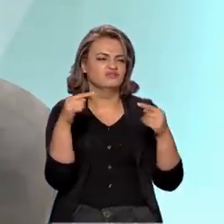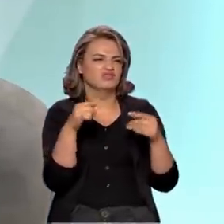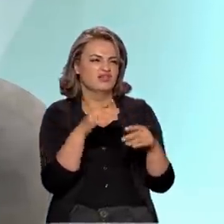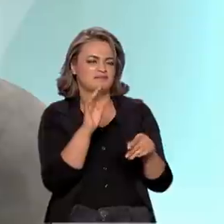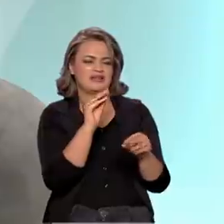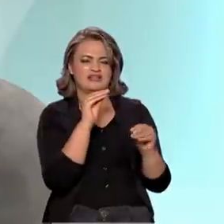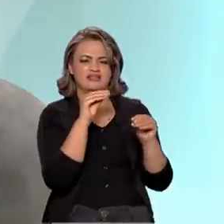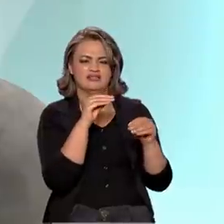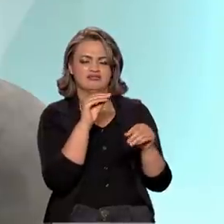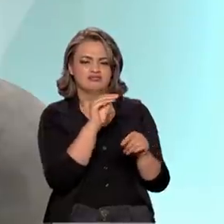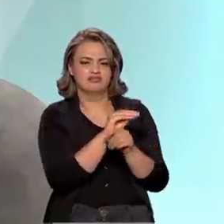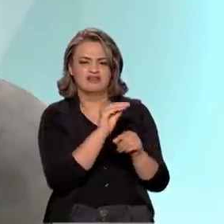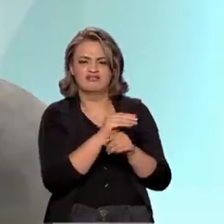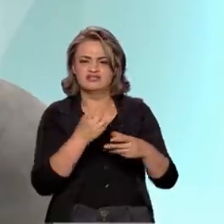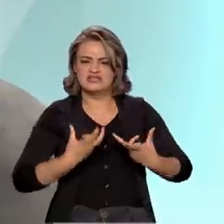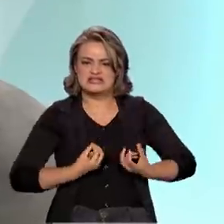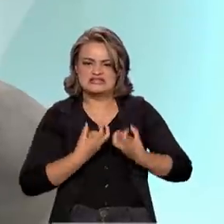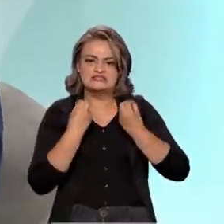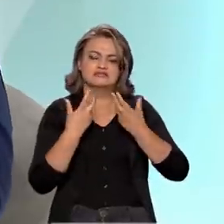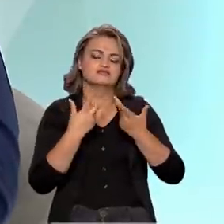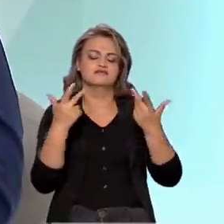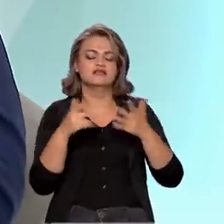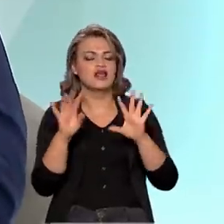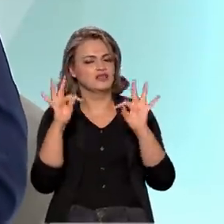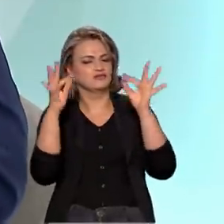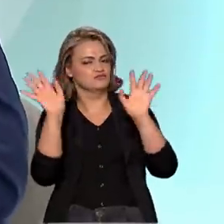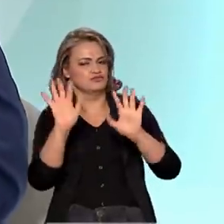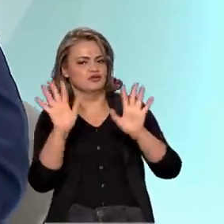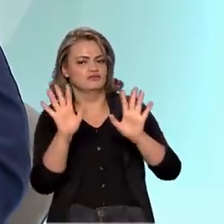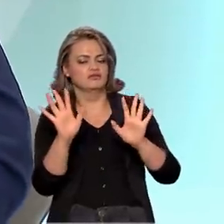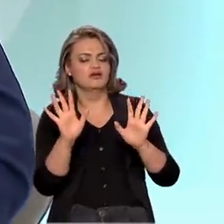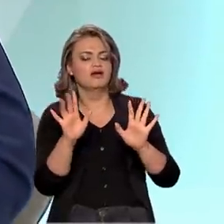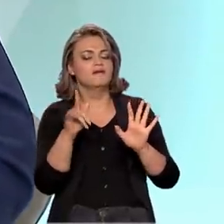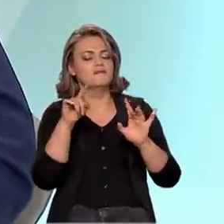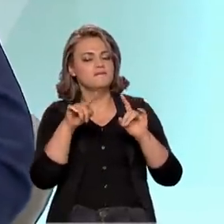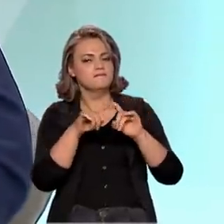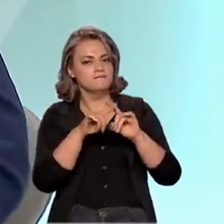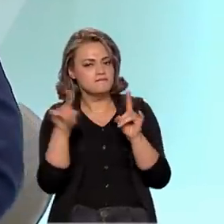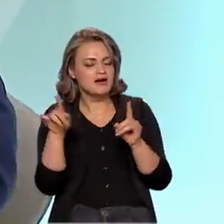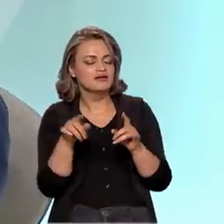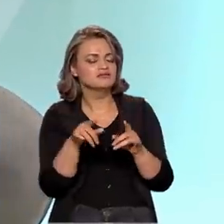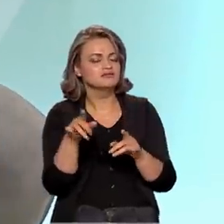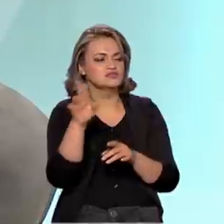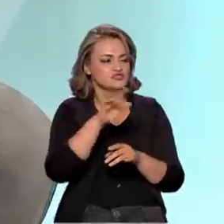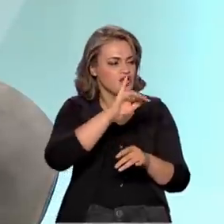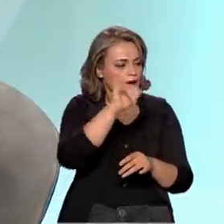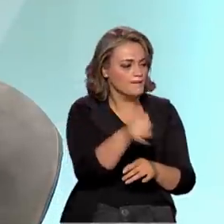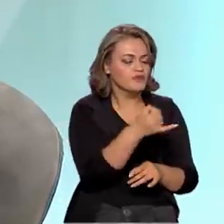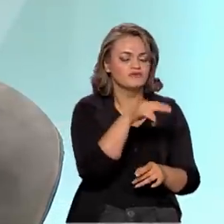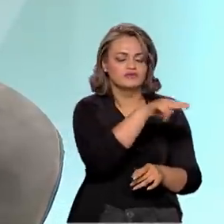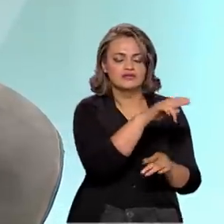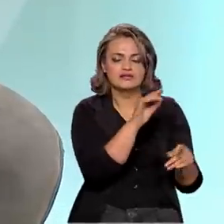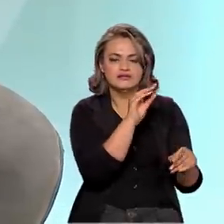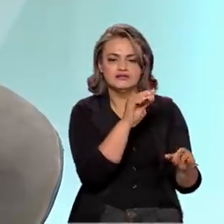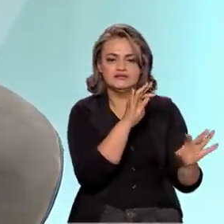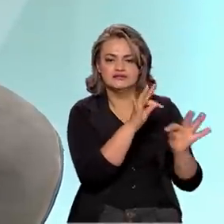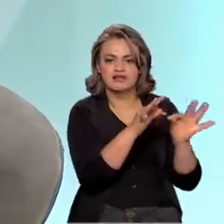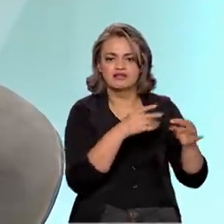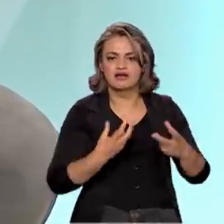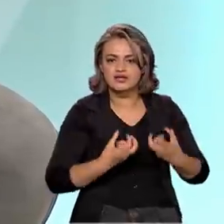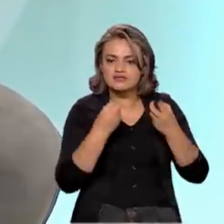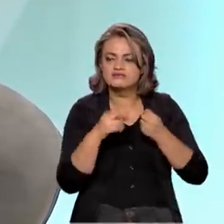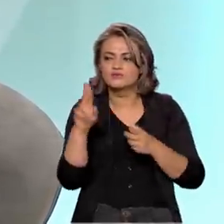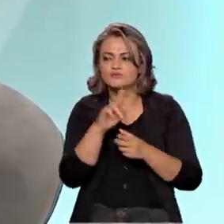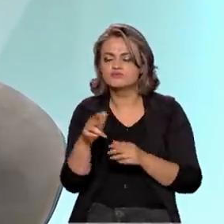outras coisas. Essa parte, vamos dizer assim, não conta como tecnologia, embora essa tecnologia seja transferida também para o Brasil. Agora, o desenvolvimento do